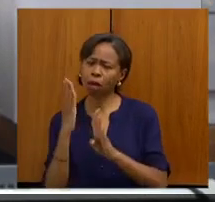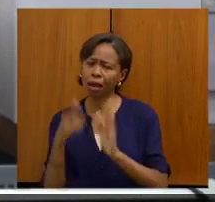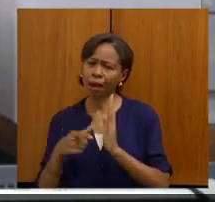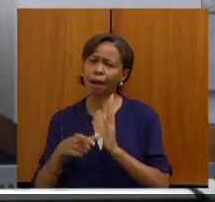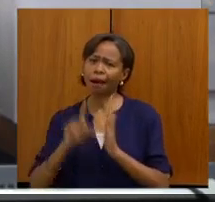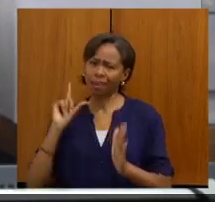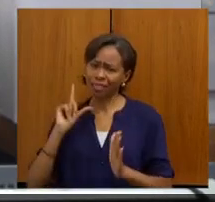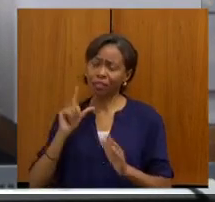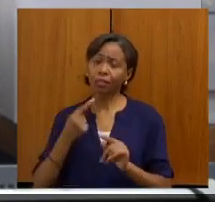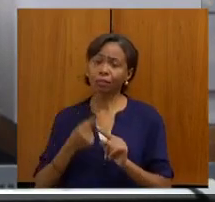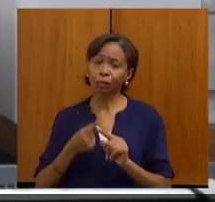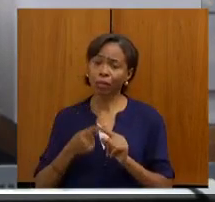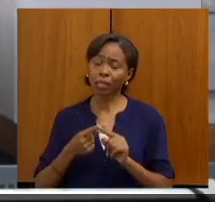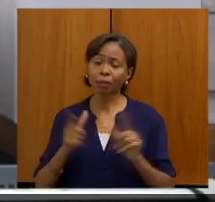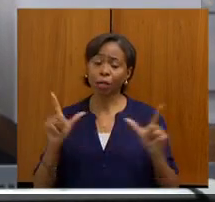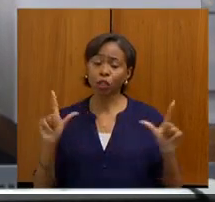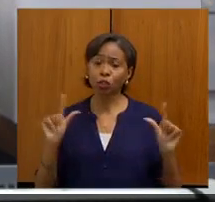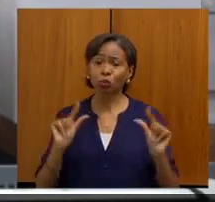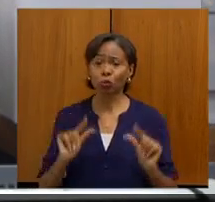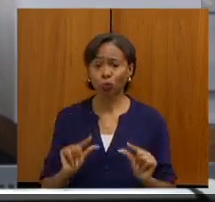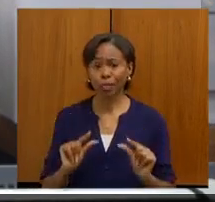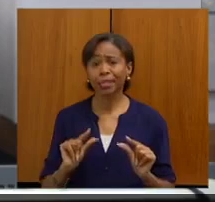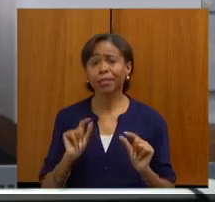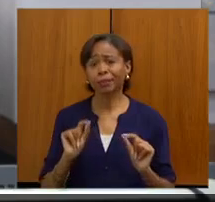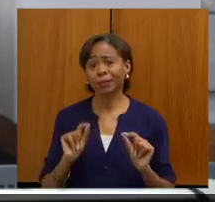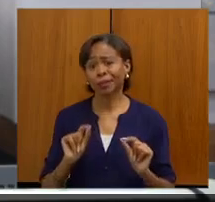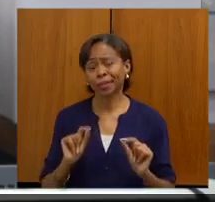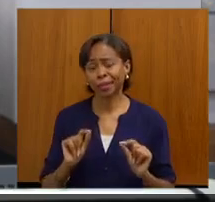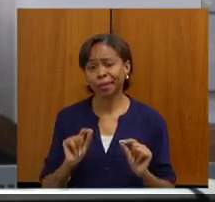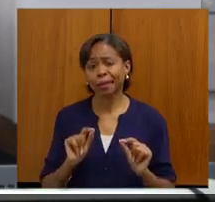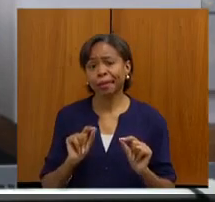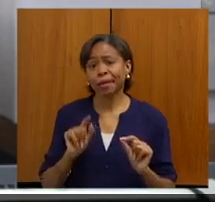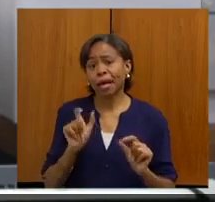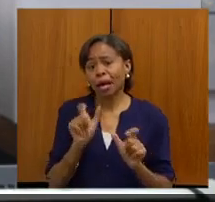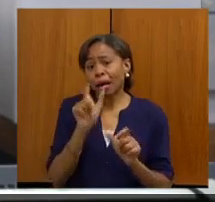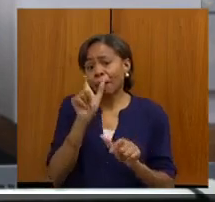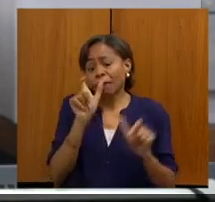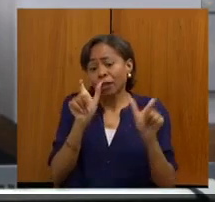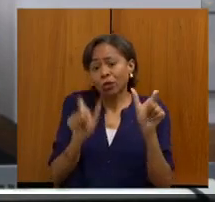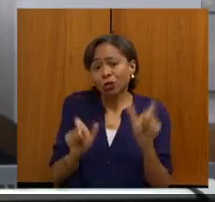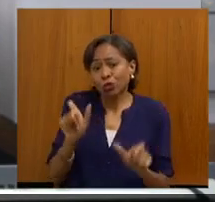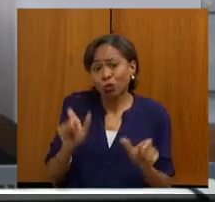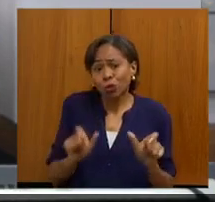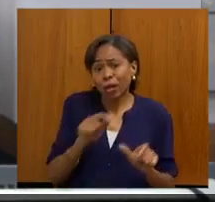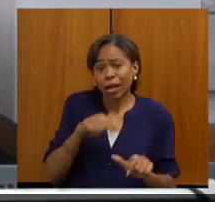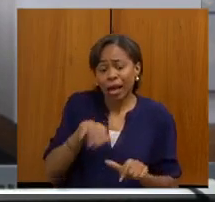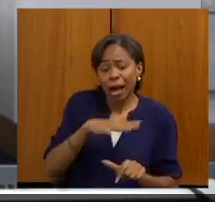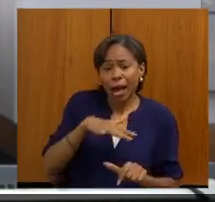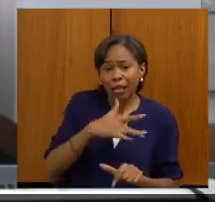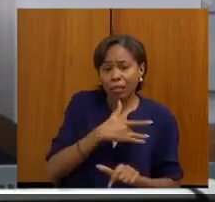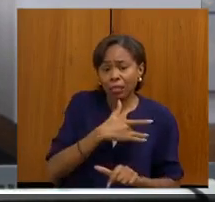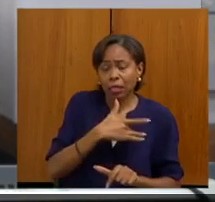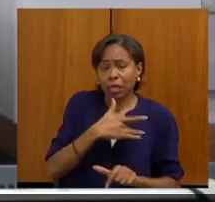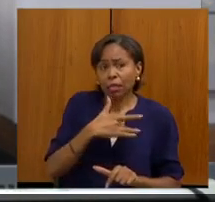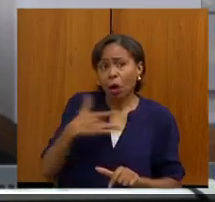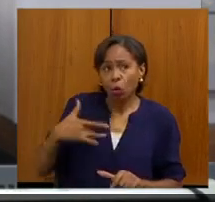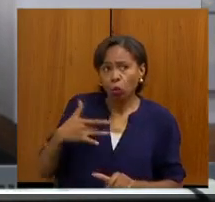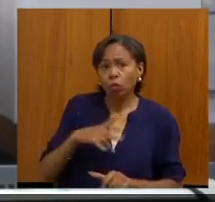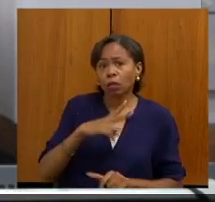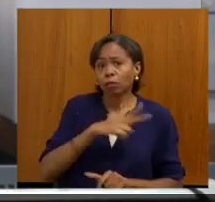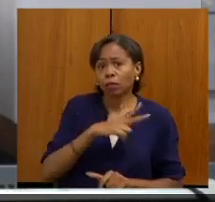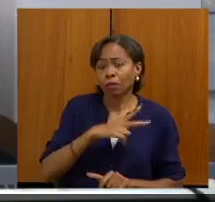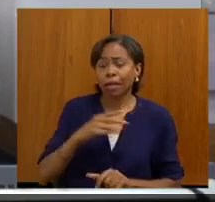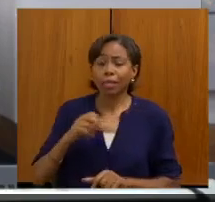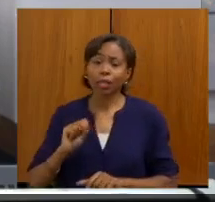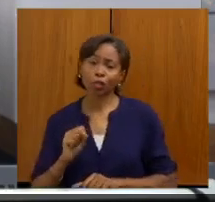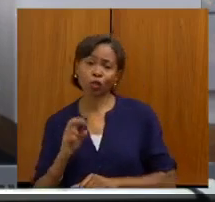reduza ou acabe com a diferença, com o abismo entre o que a gente vê com a saúde privada suplementar e o SUS, e nós